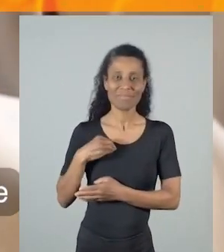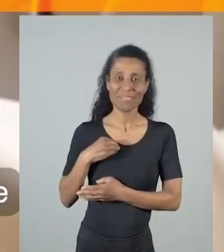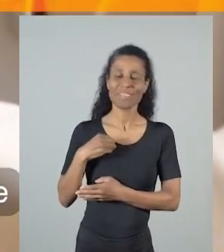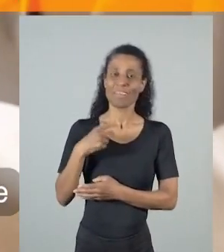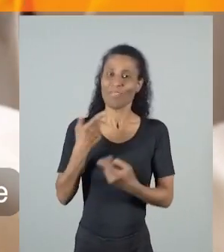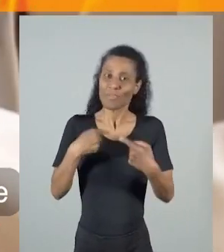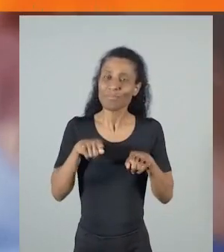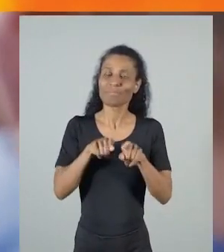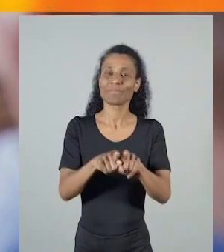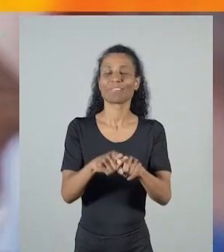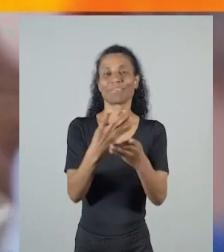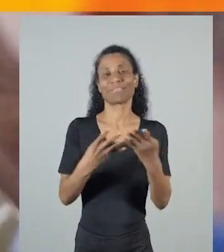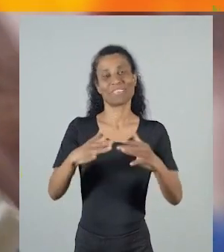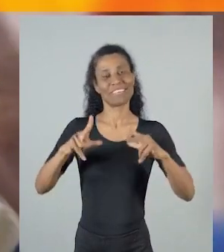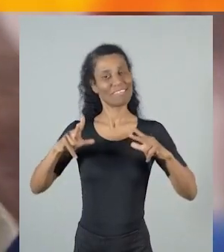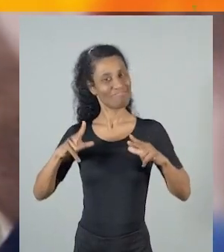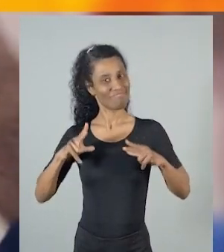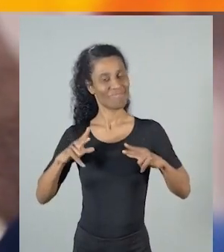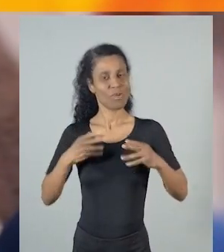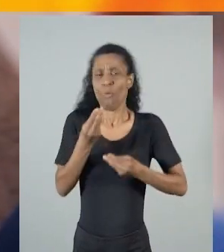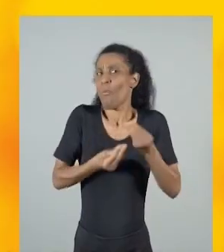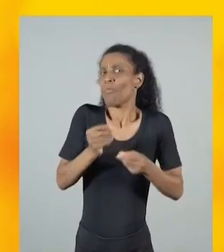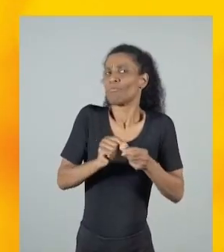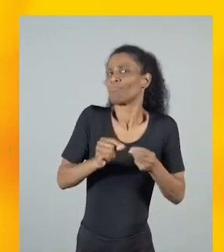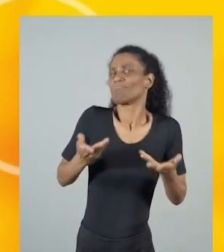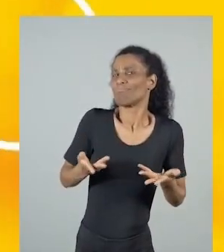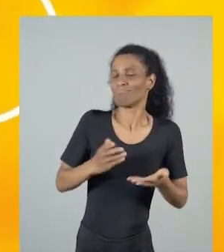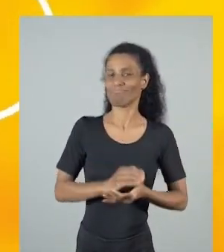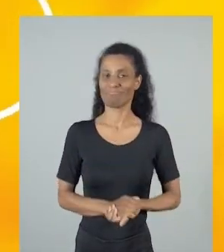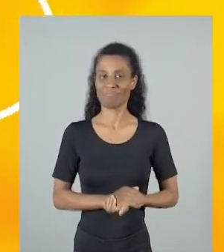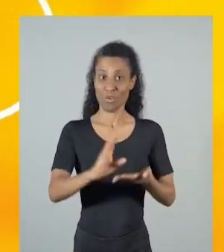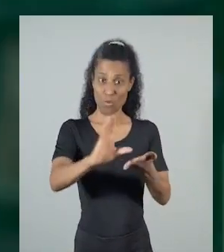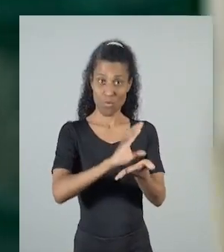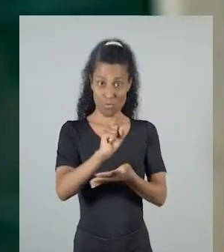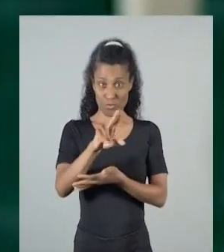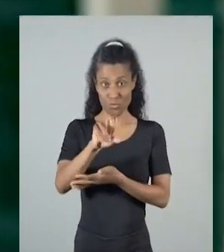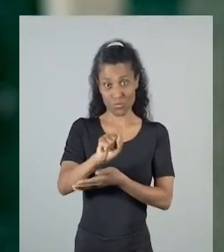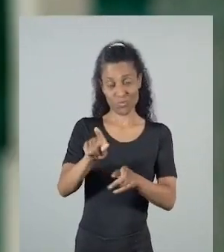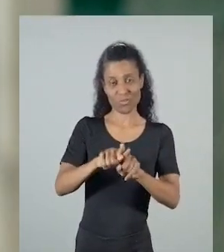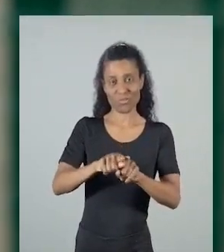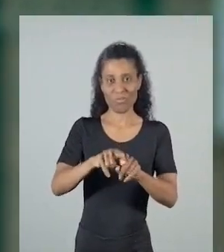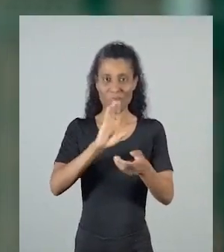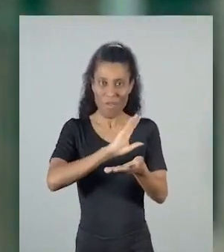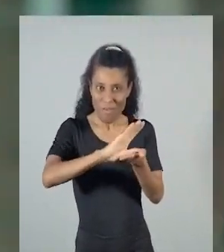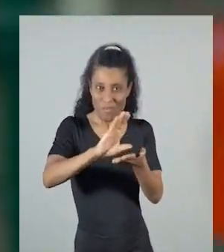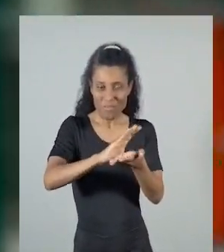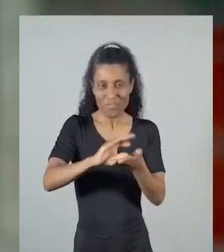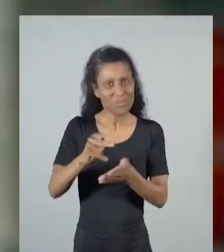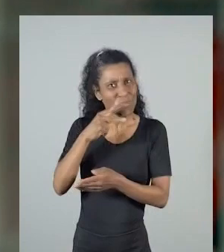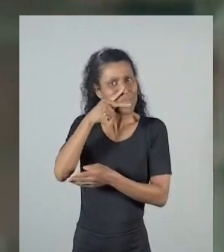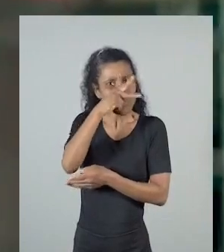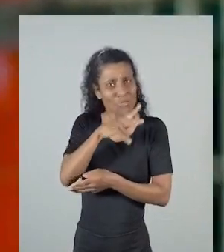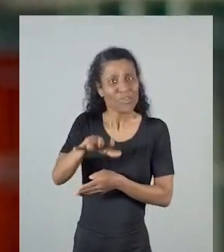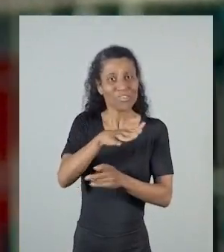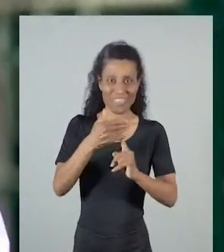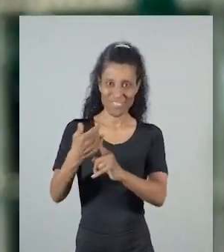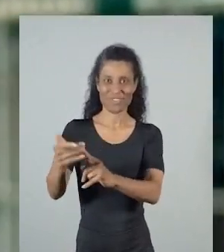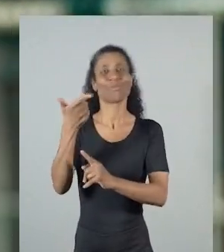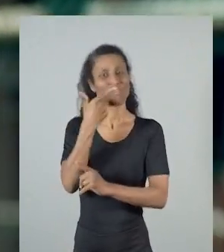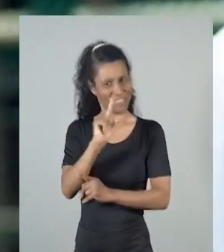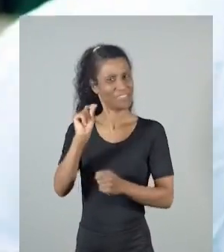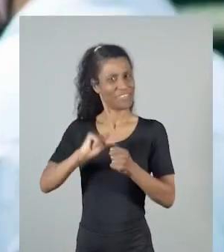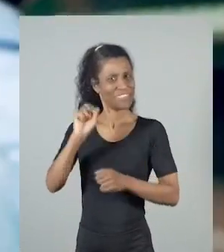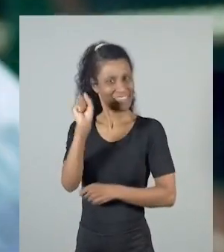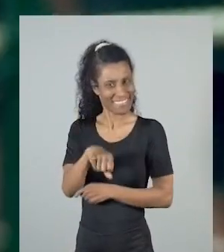de telemedicina permanente em parceria com a rede privada. E como faz? Com recursos do SUS e investimento forte em